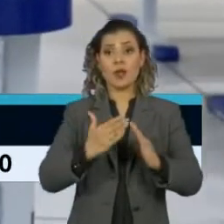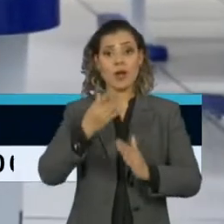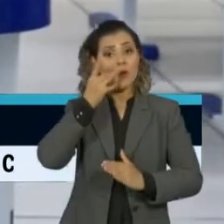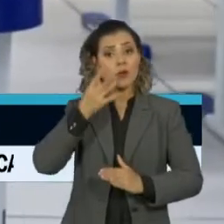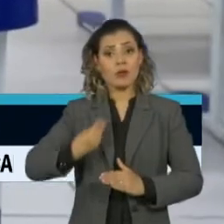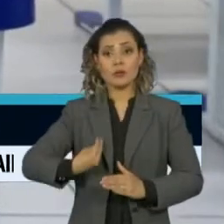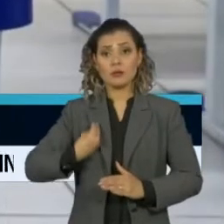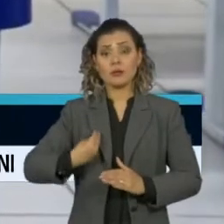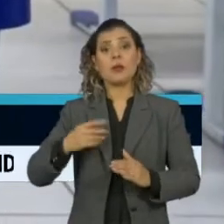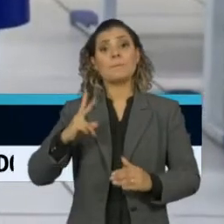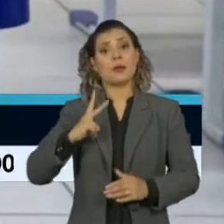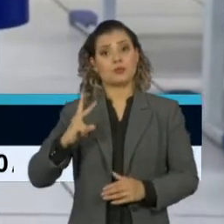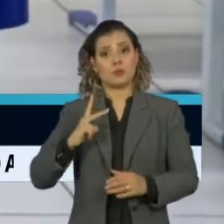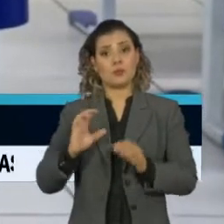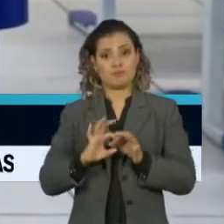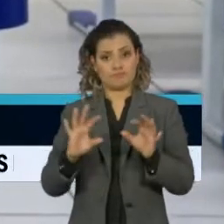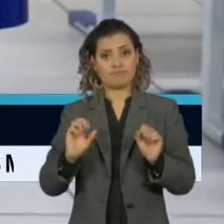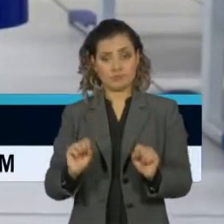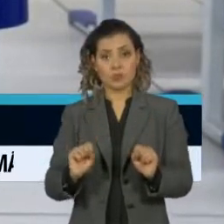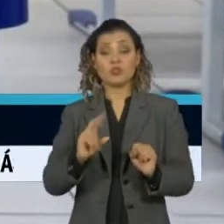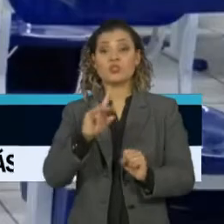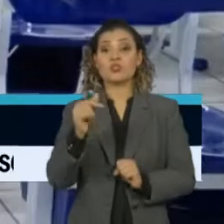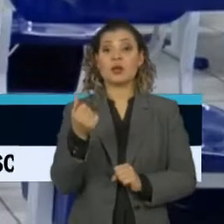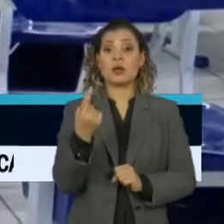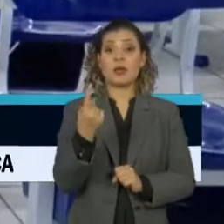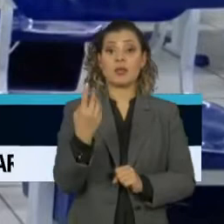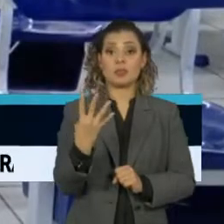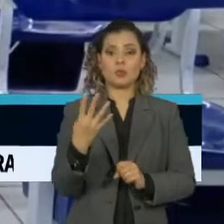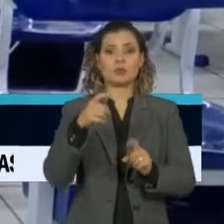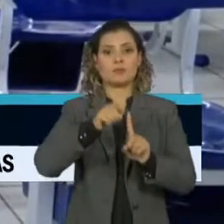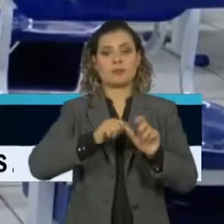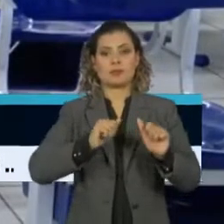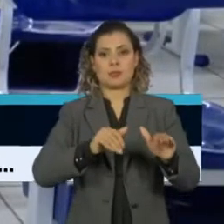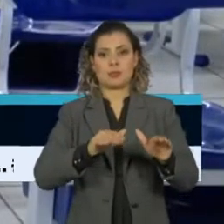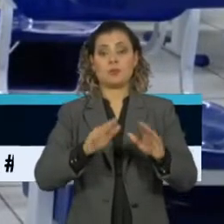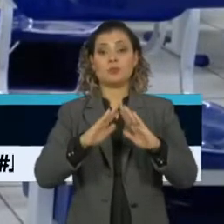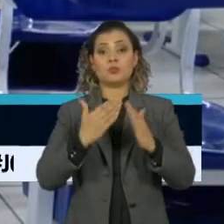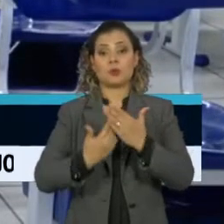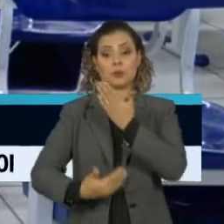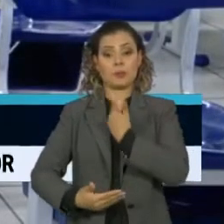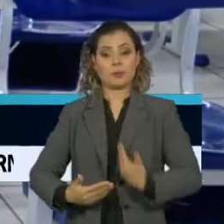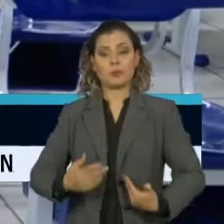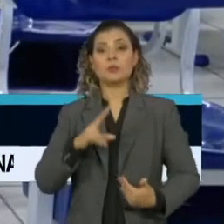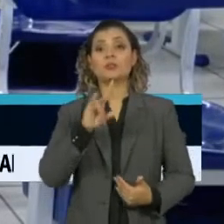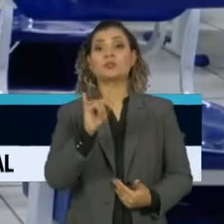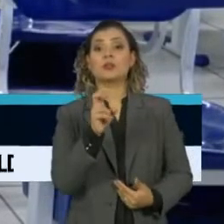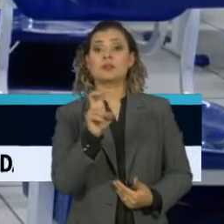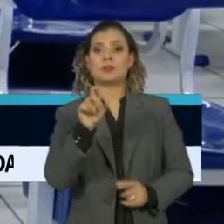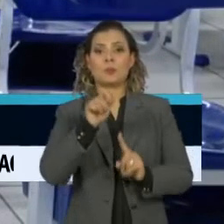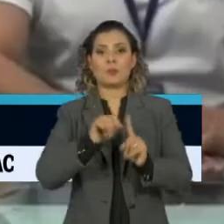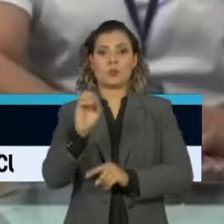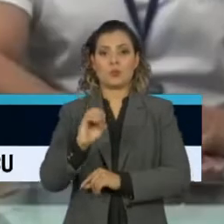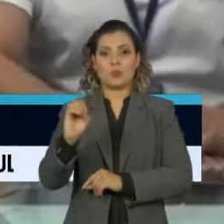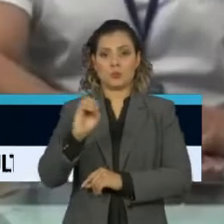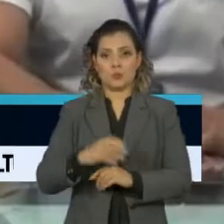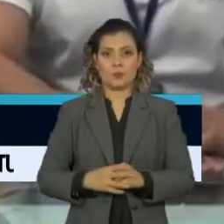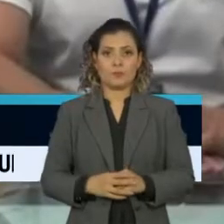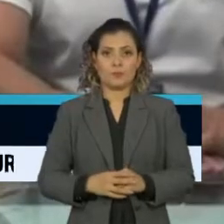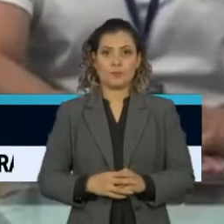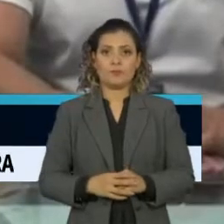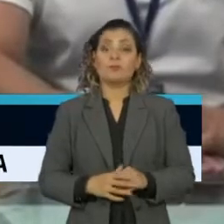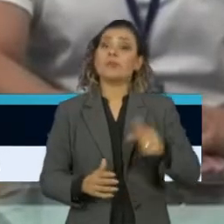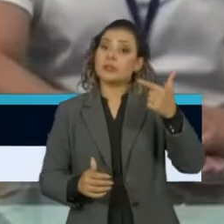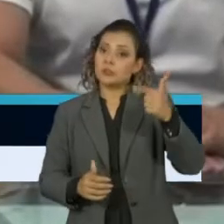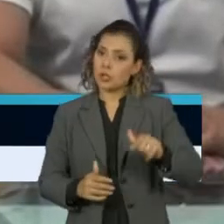presenciais na rede particular no dia 14 de setembro e nas escolas públicas no dia 5 de outubro. É mais um